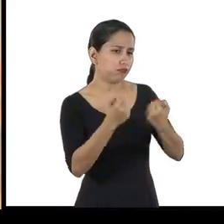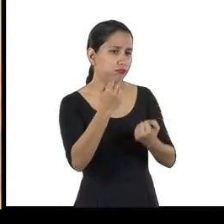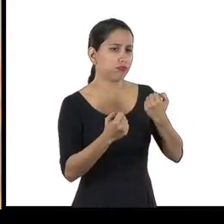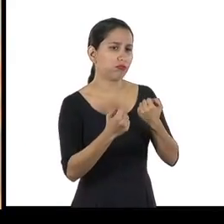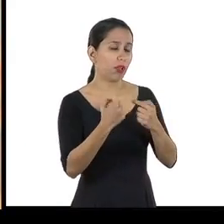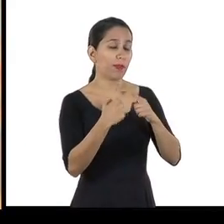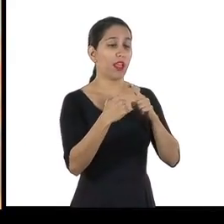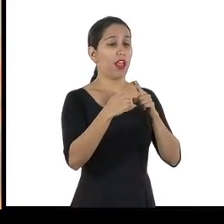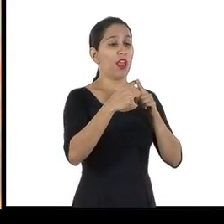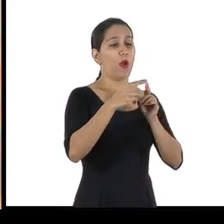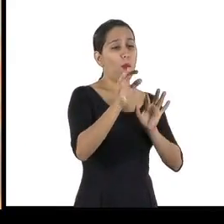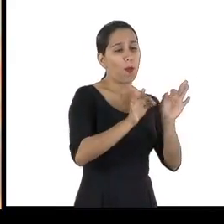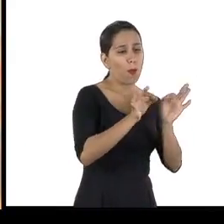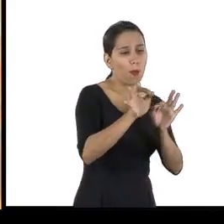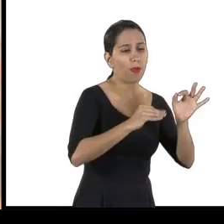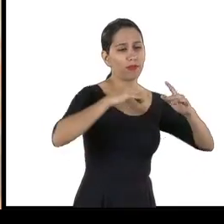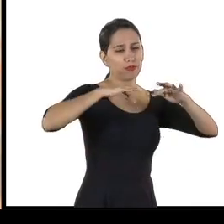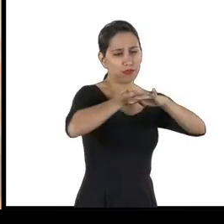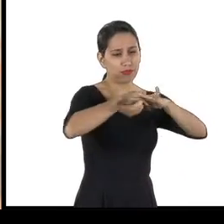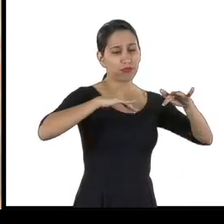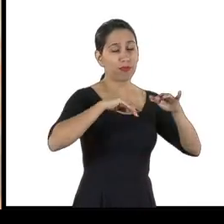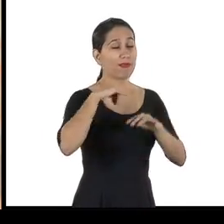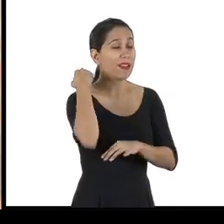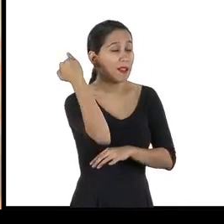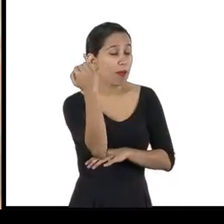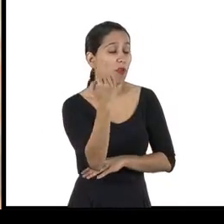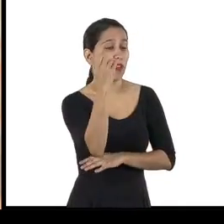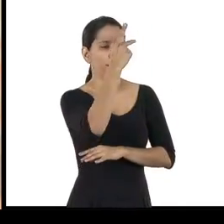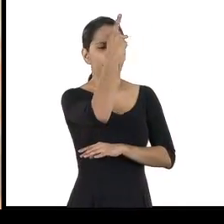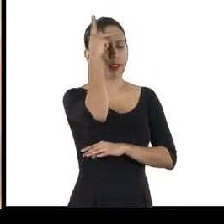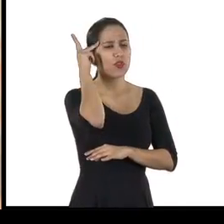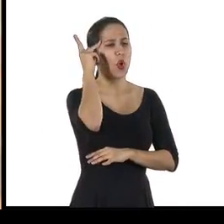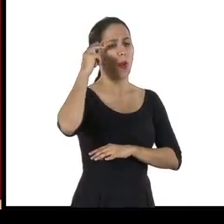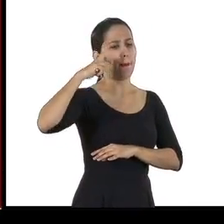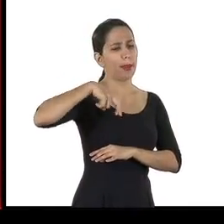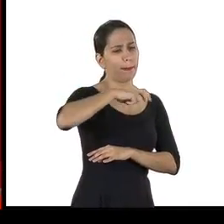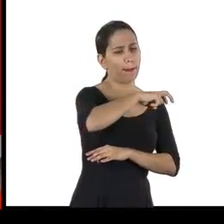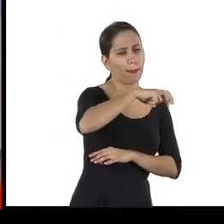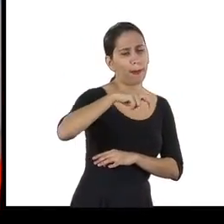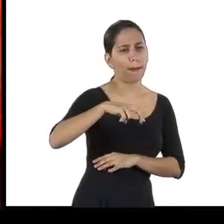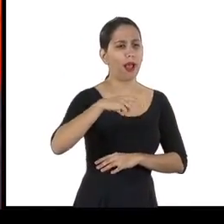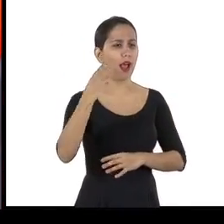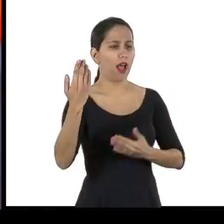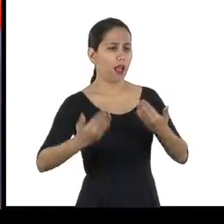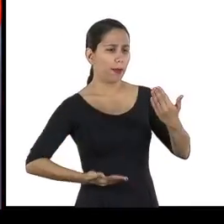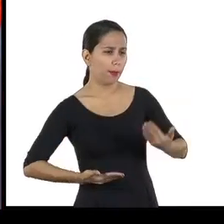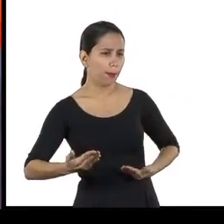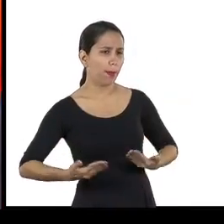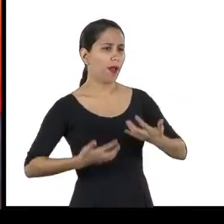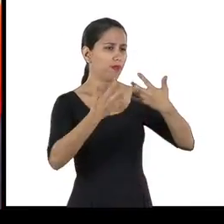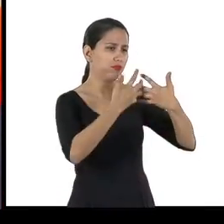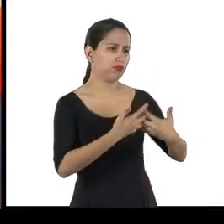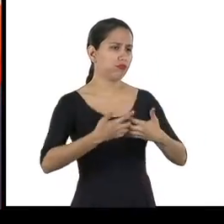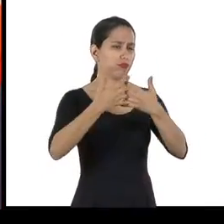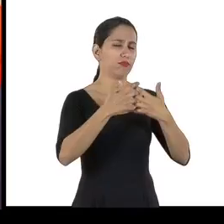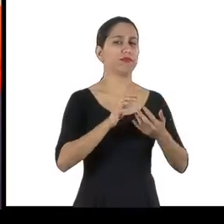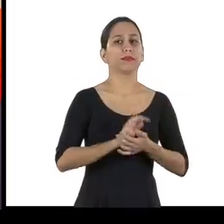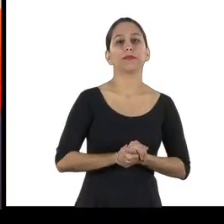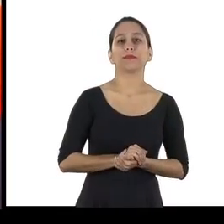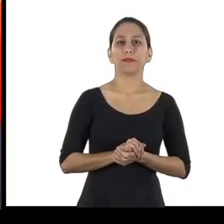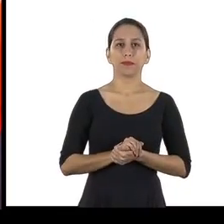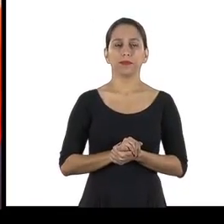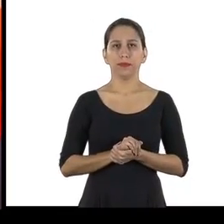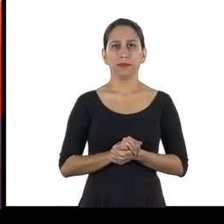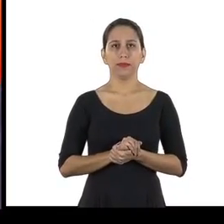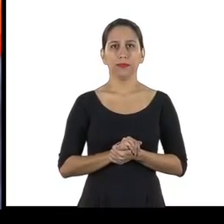todos, independente sejam pedestres ou motoristas. A segurança sempre em primeiro lugar. As praças de trabalho são áreas de grande